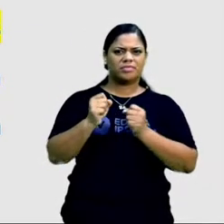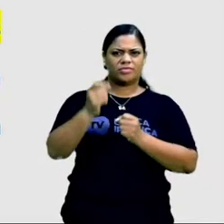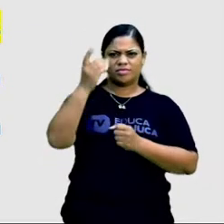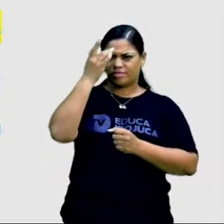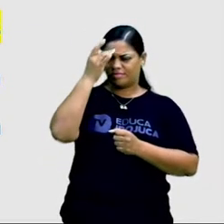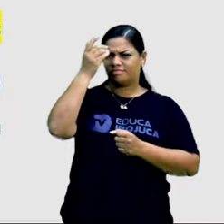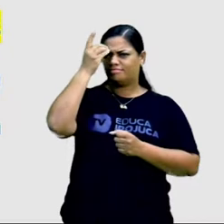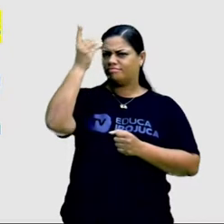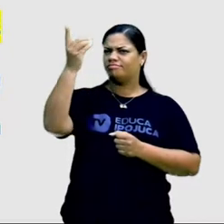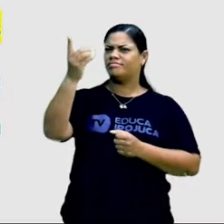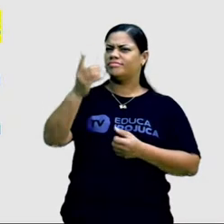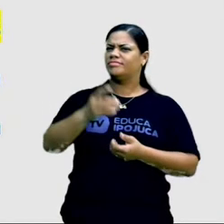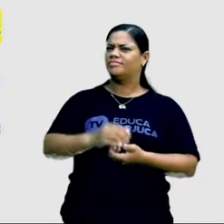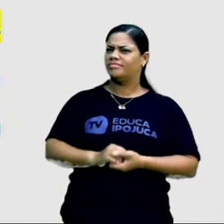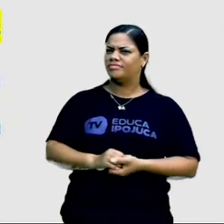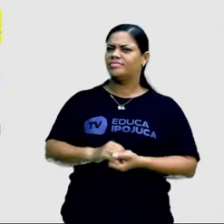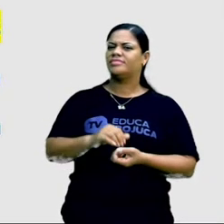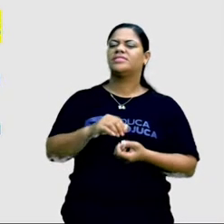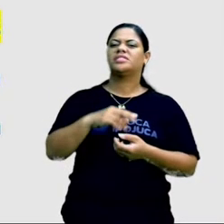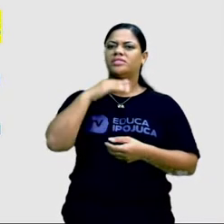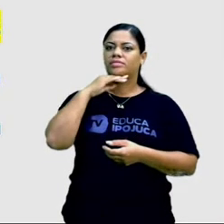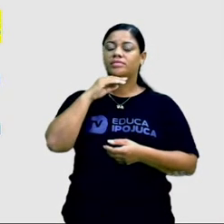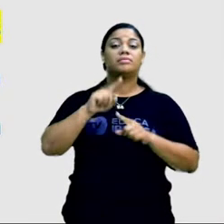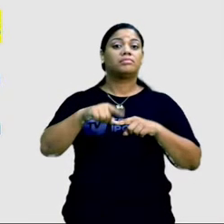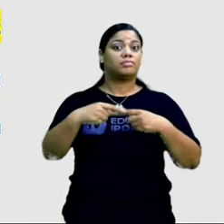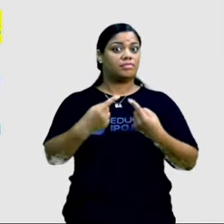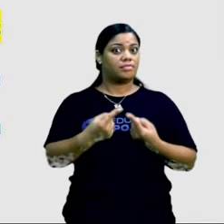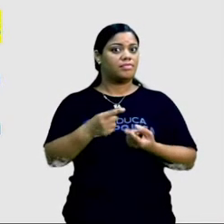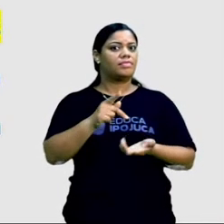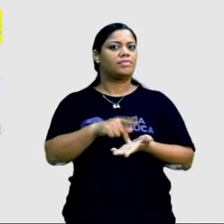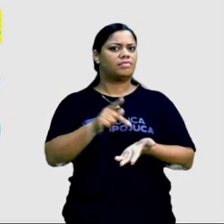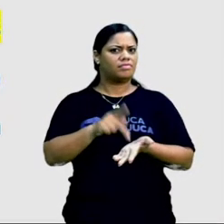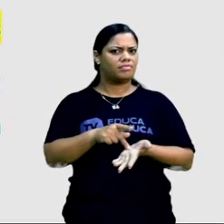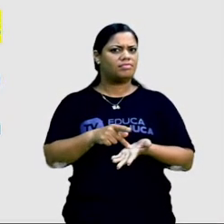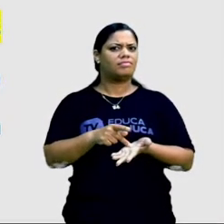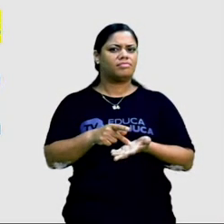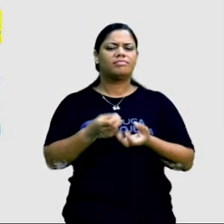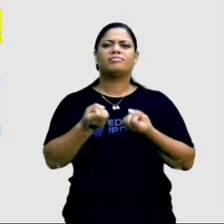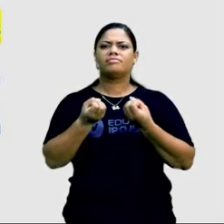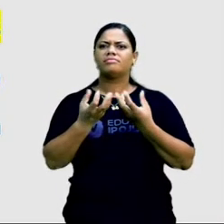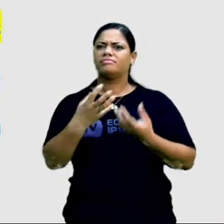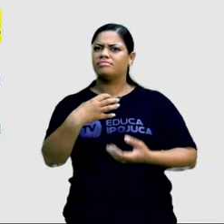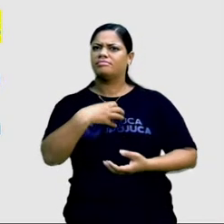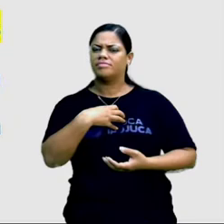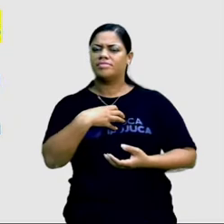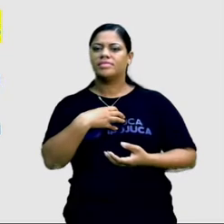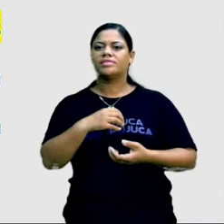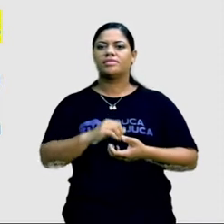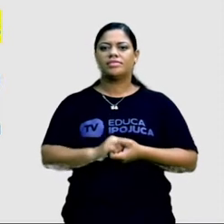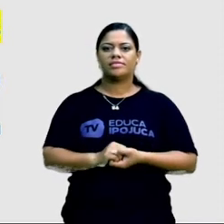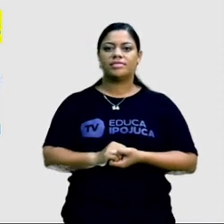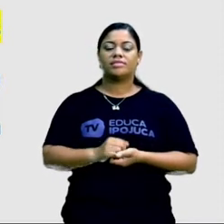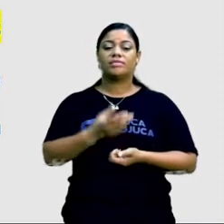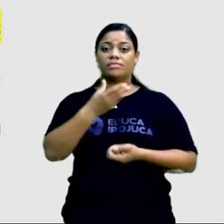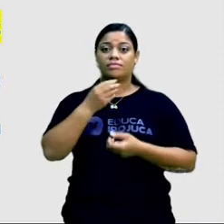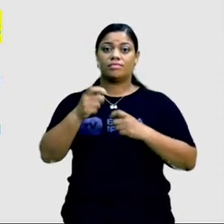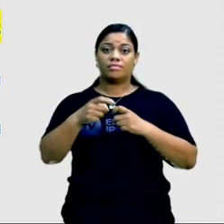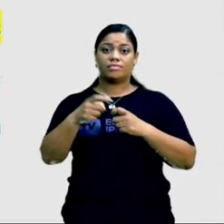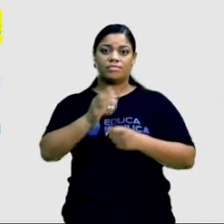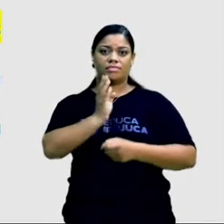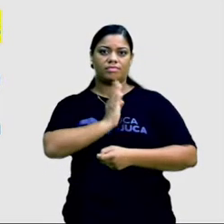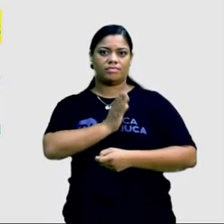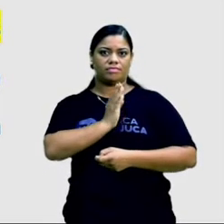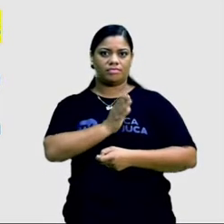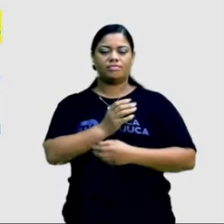uma ideia absurda. Na verdade, faz sentido. É o que garante o cardiologista Marcelo Katz,